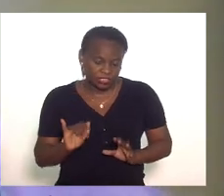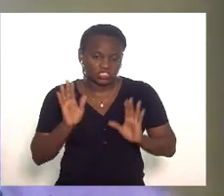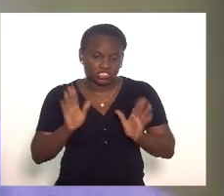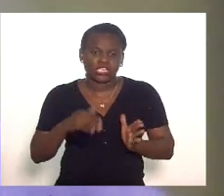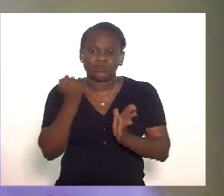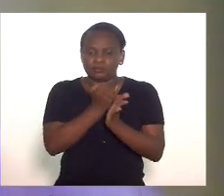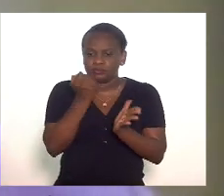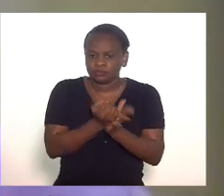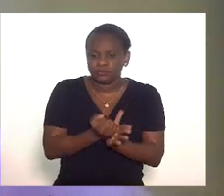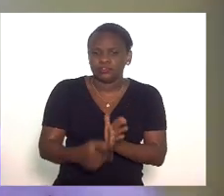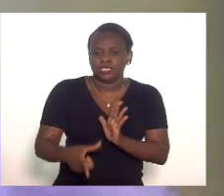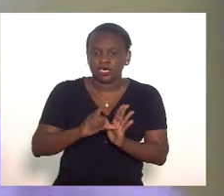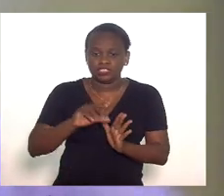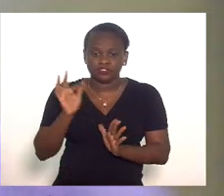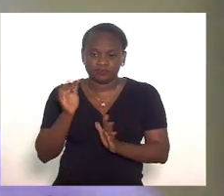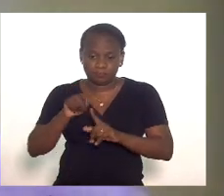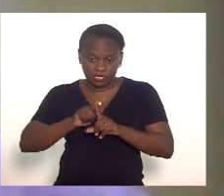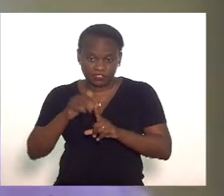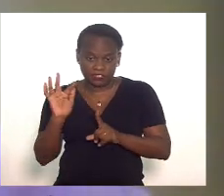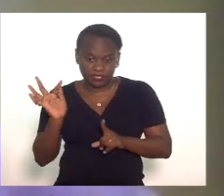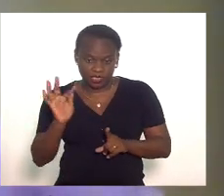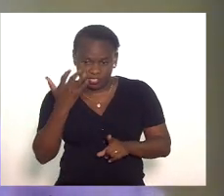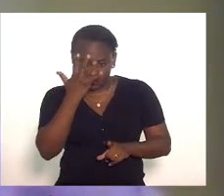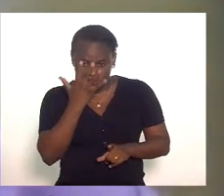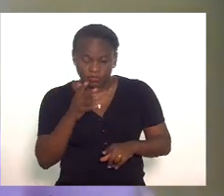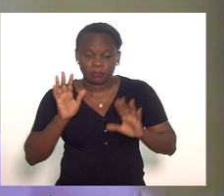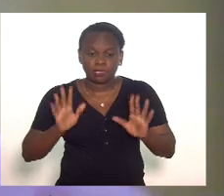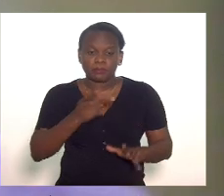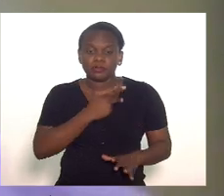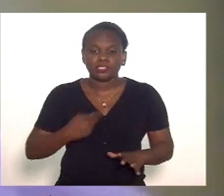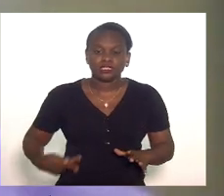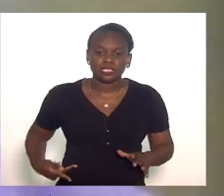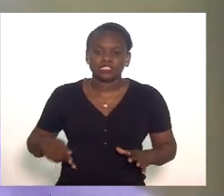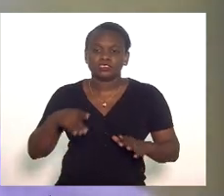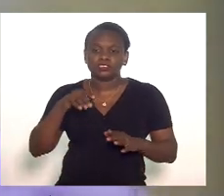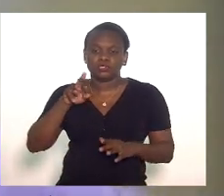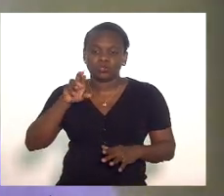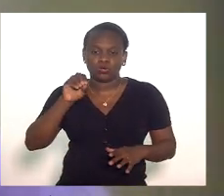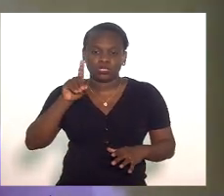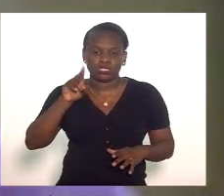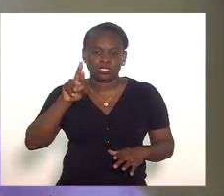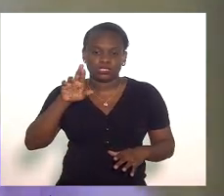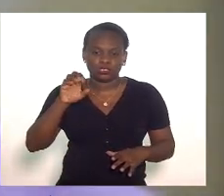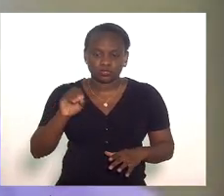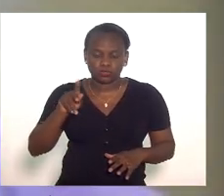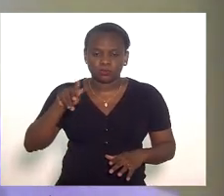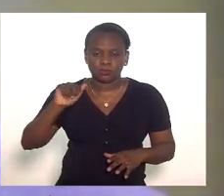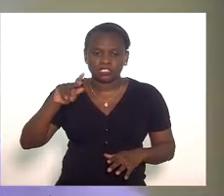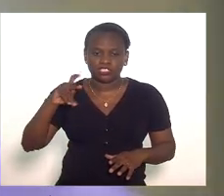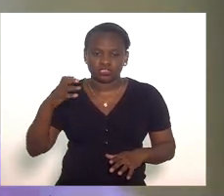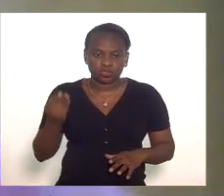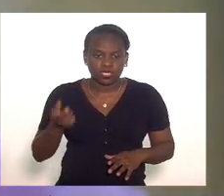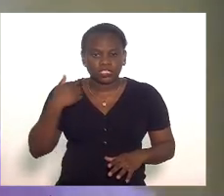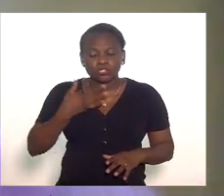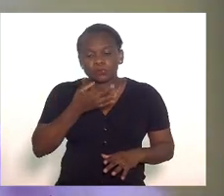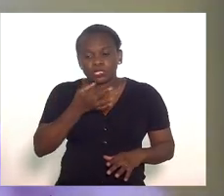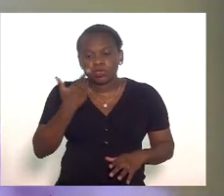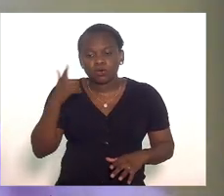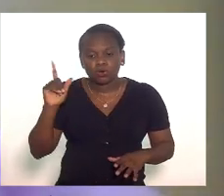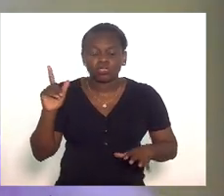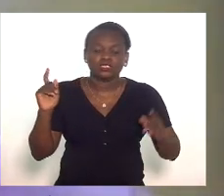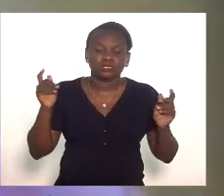protocolada em fevereiro mas o presidente do senado rodrigo pacheco tinha uma outra avaliação sobre a